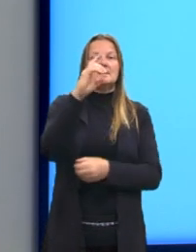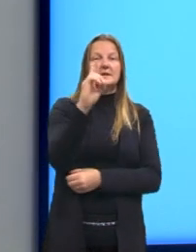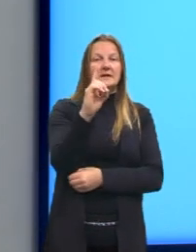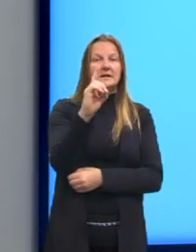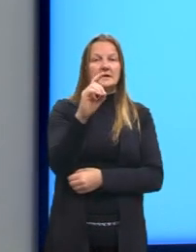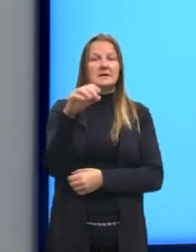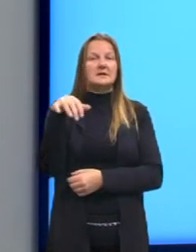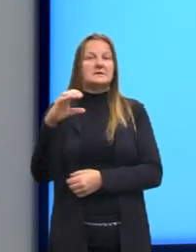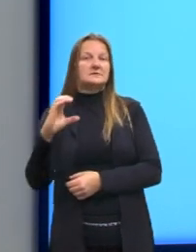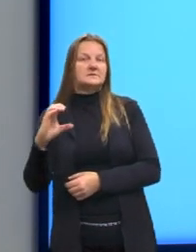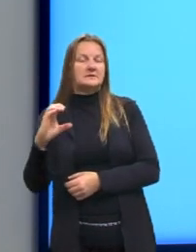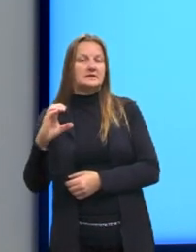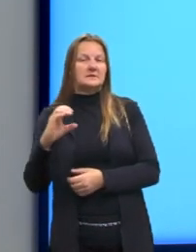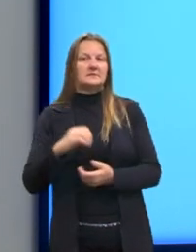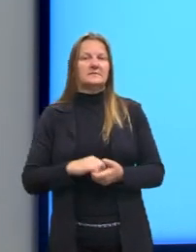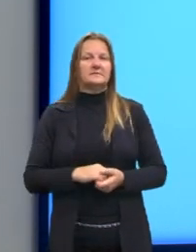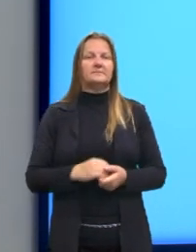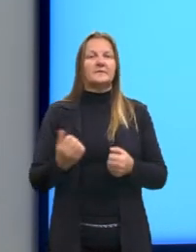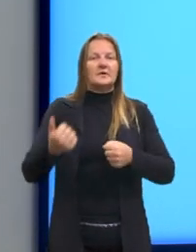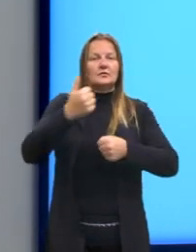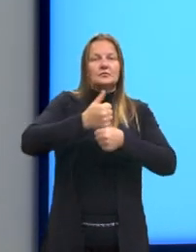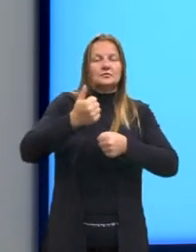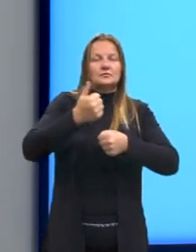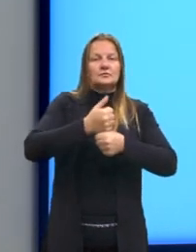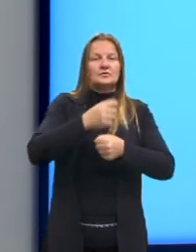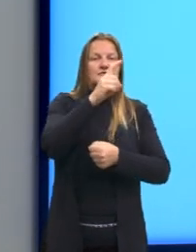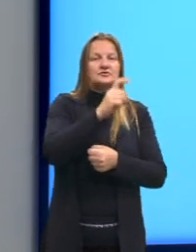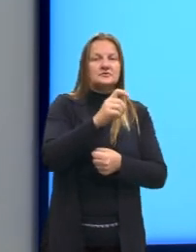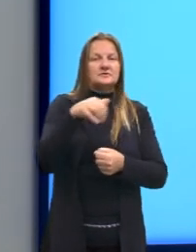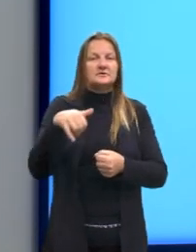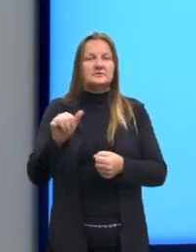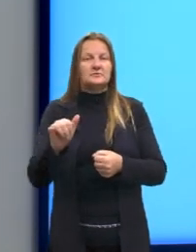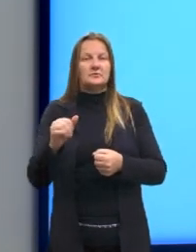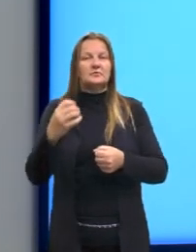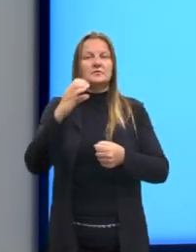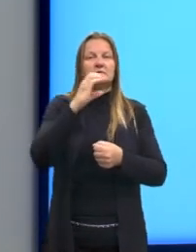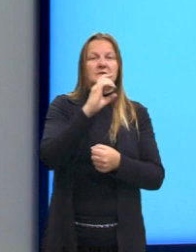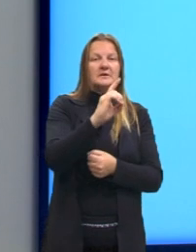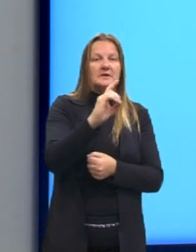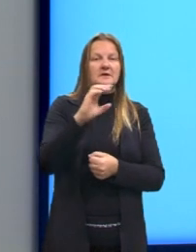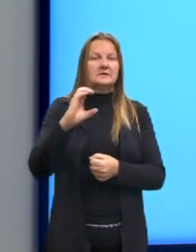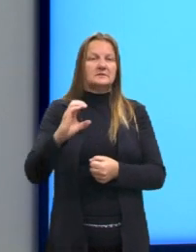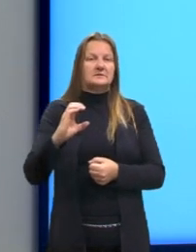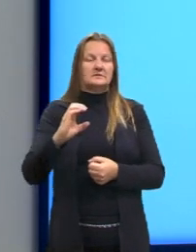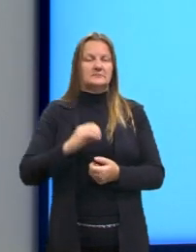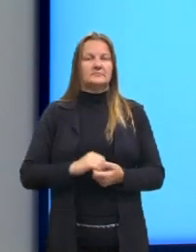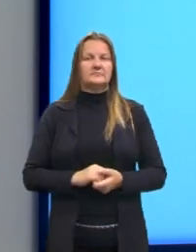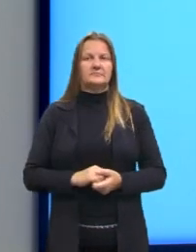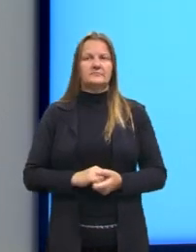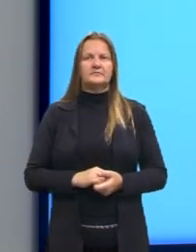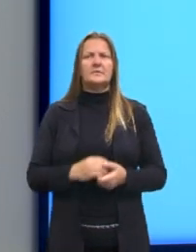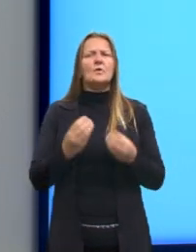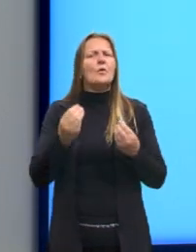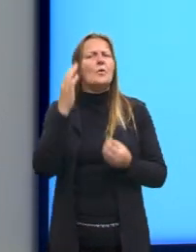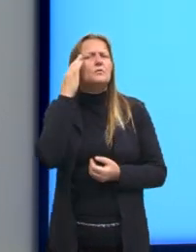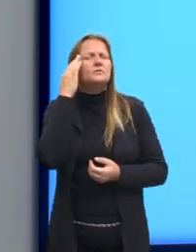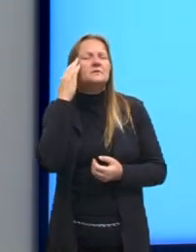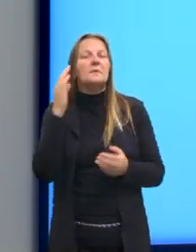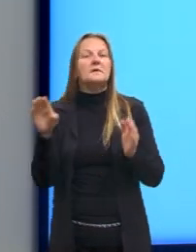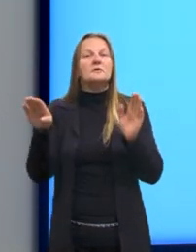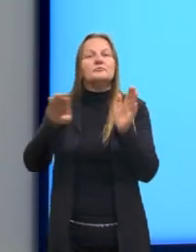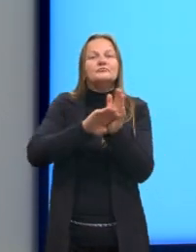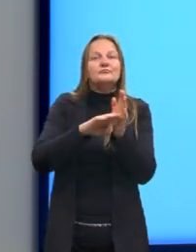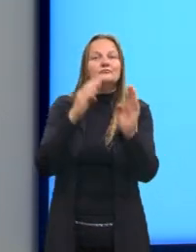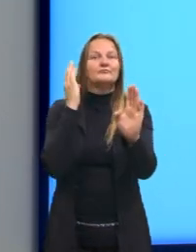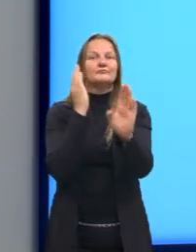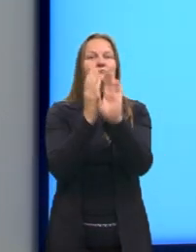o X e Y, nós vamos substituir pelas letrinhas ali das temperaturas. Como é que nós vamos chegar, então,